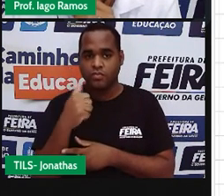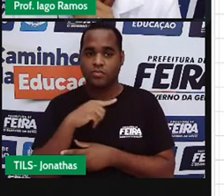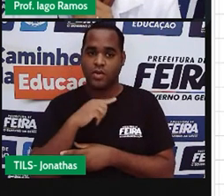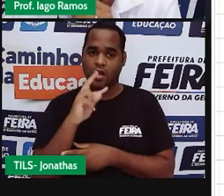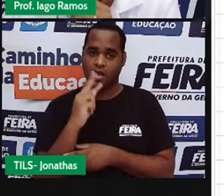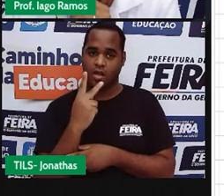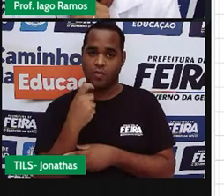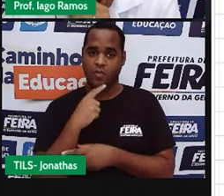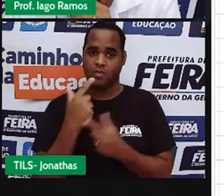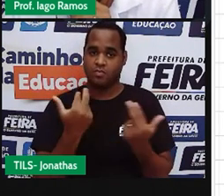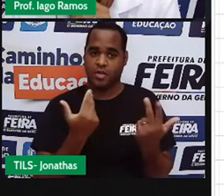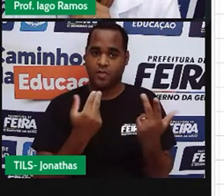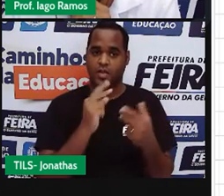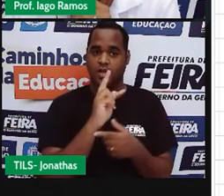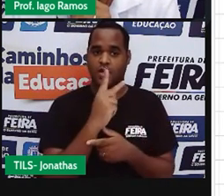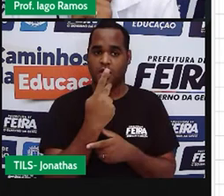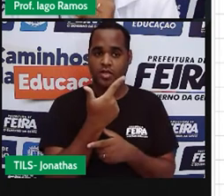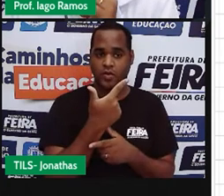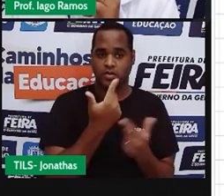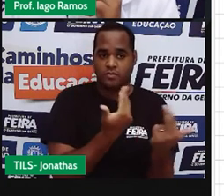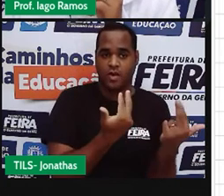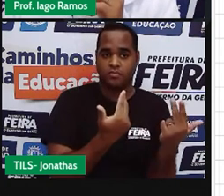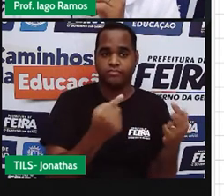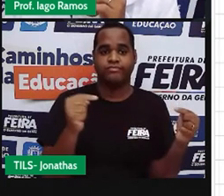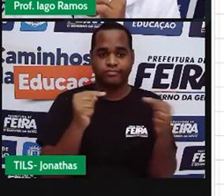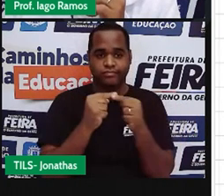coisa dele até o H2.